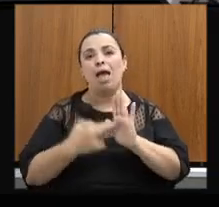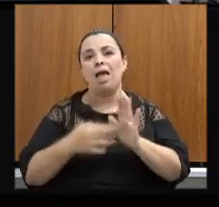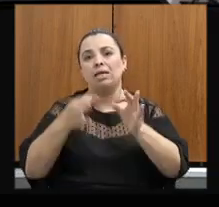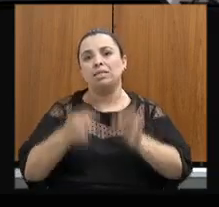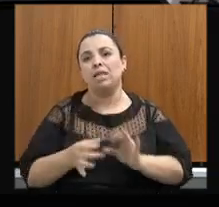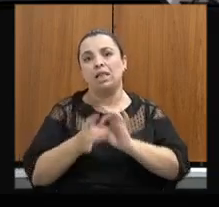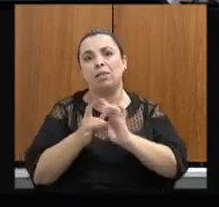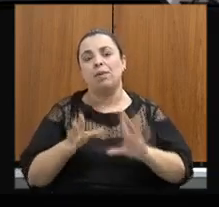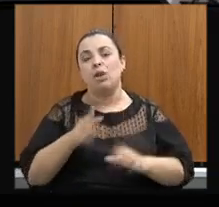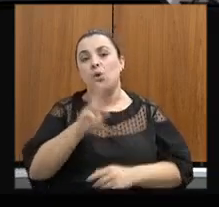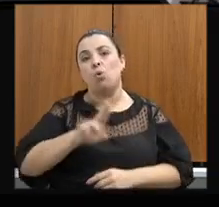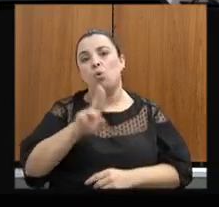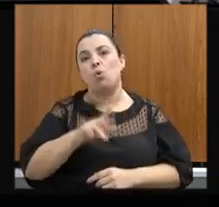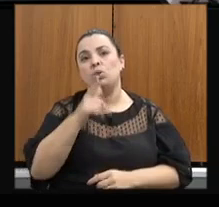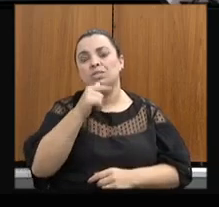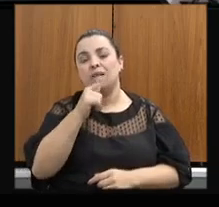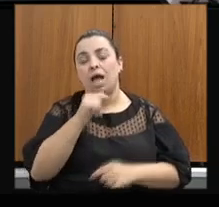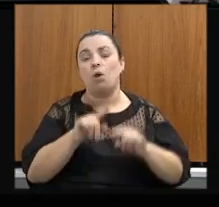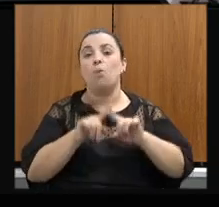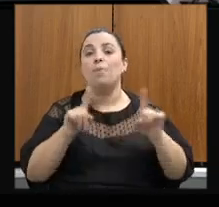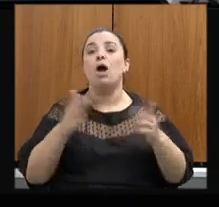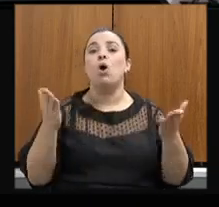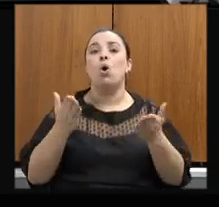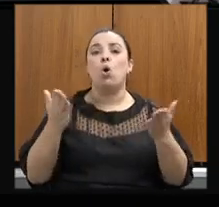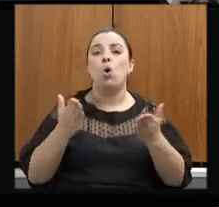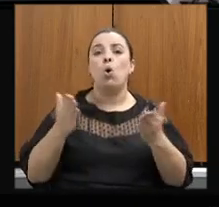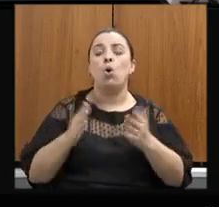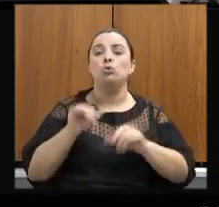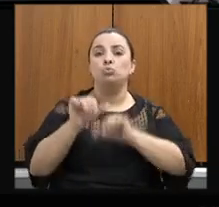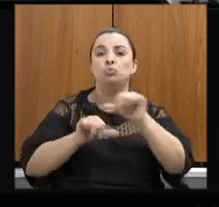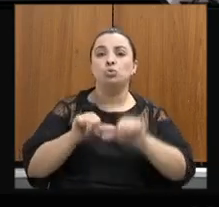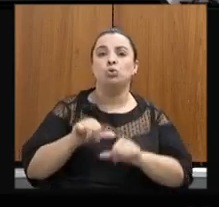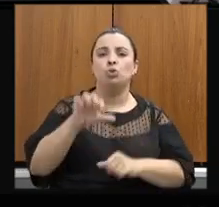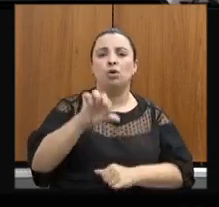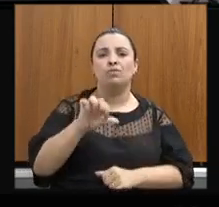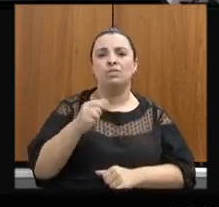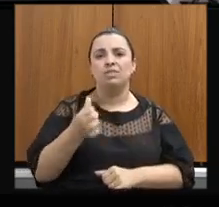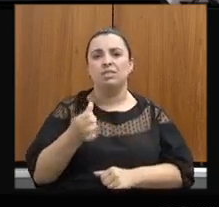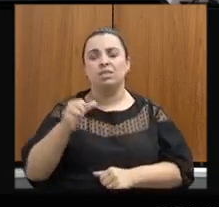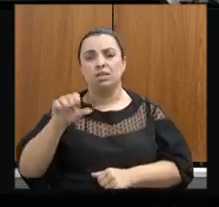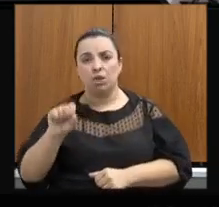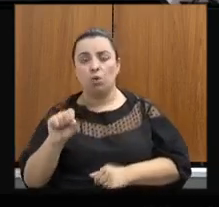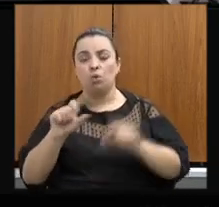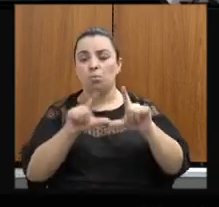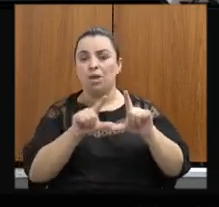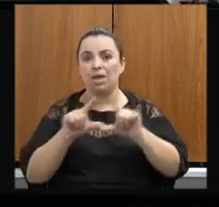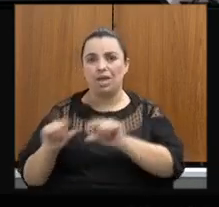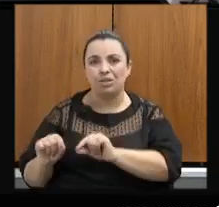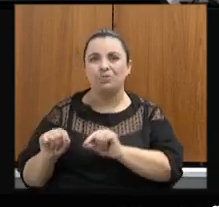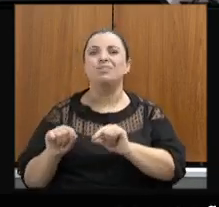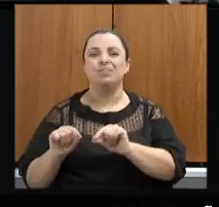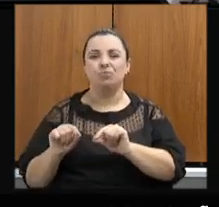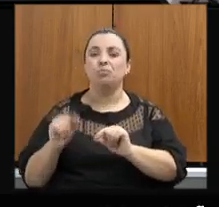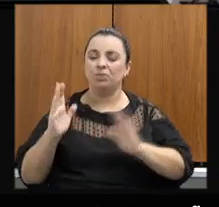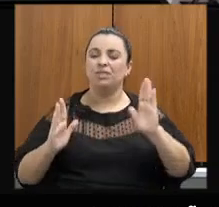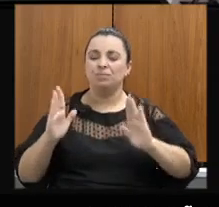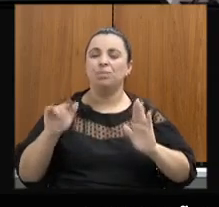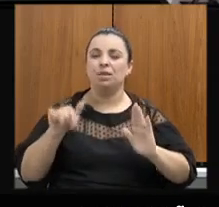nós temos 968, uma redução de passivo de 96% ao longo do período.